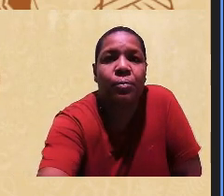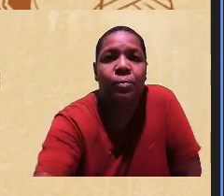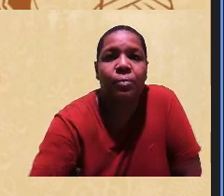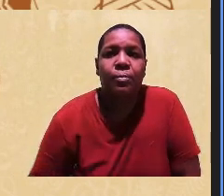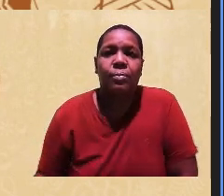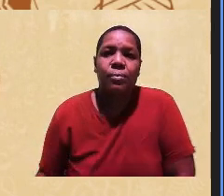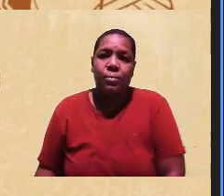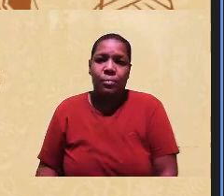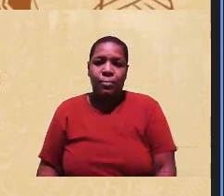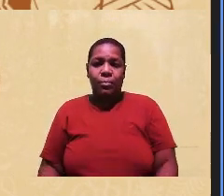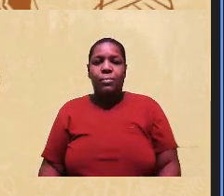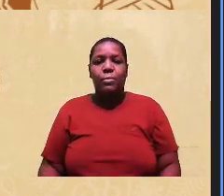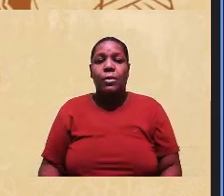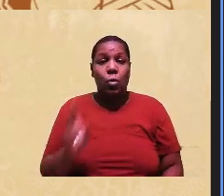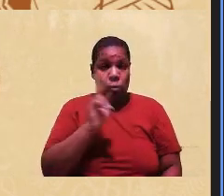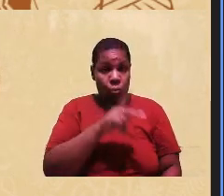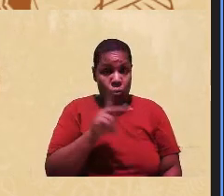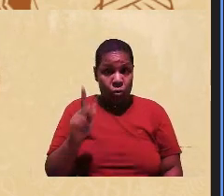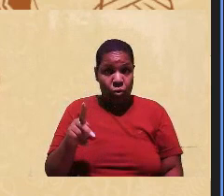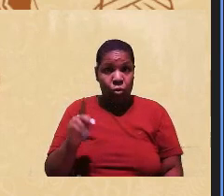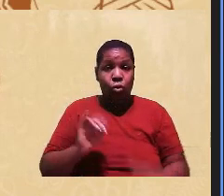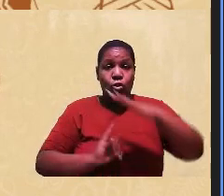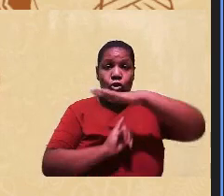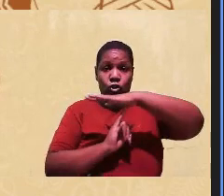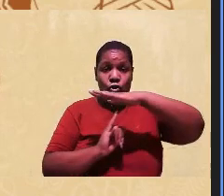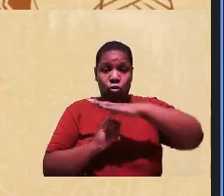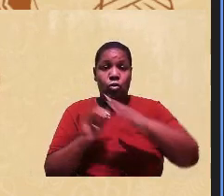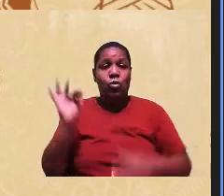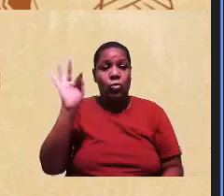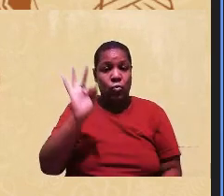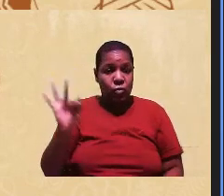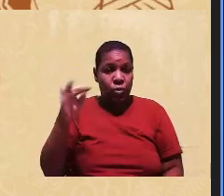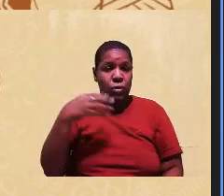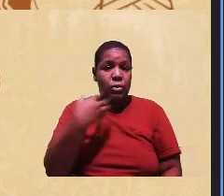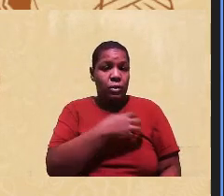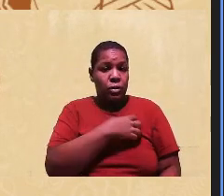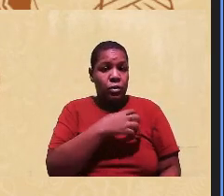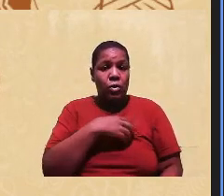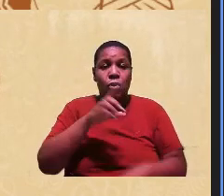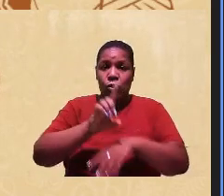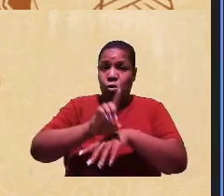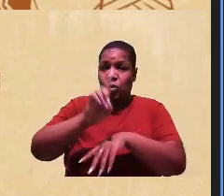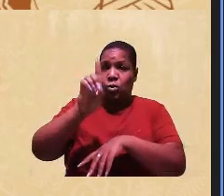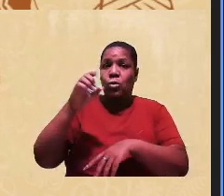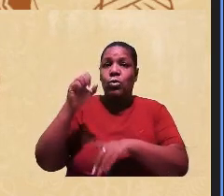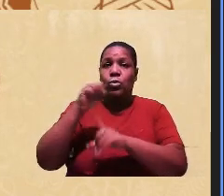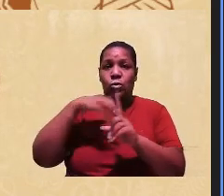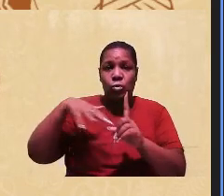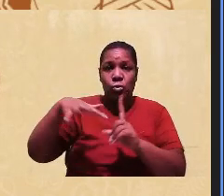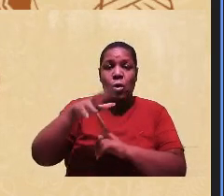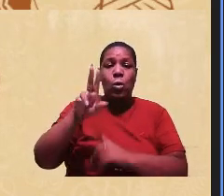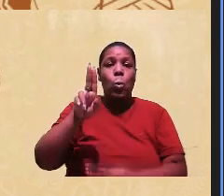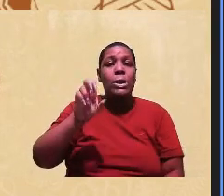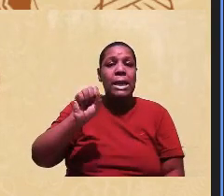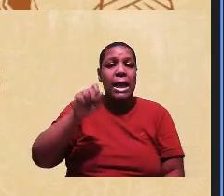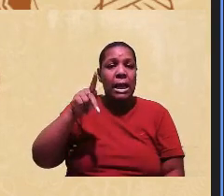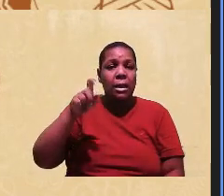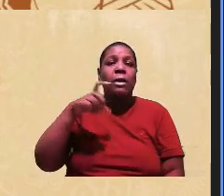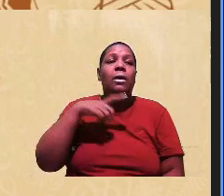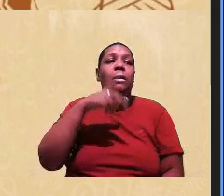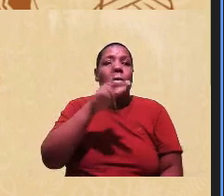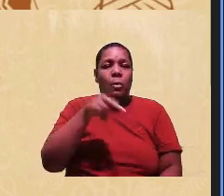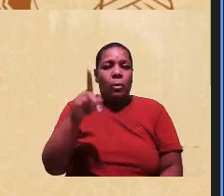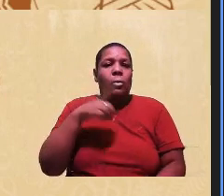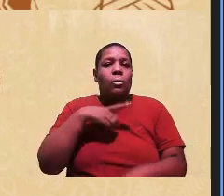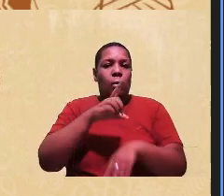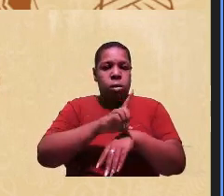Professora do Instituto Federal da Bahia, IFBA, doutora em sociologia pela Unesp, professora de sociologia e diretora de